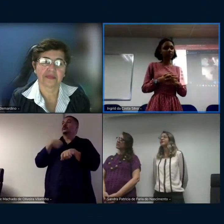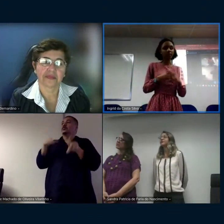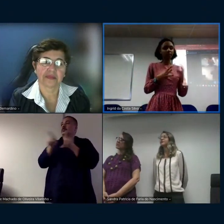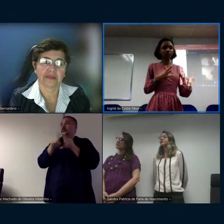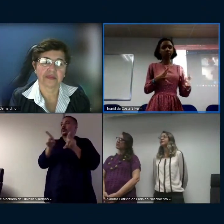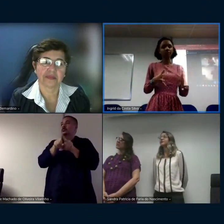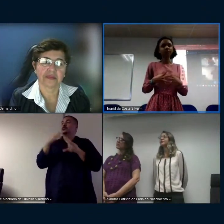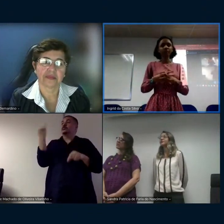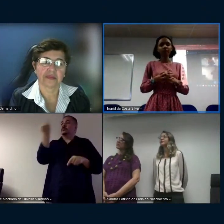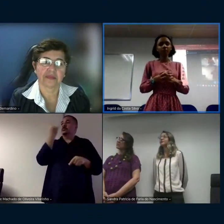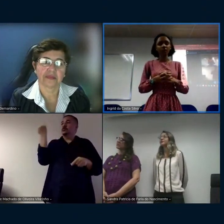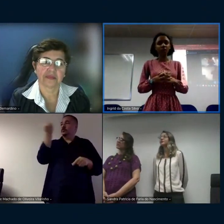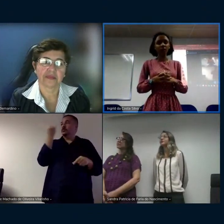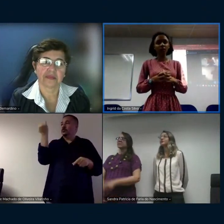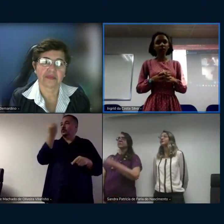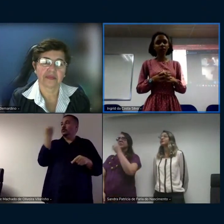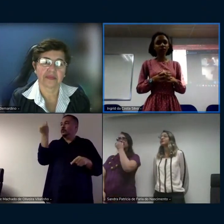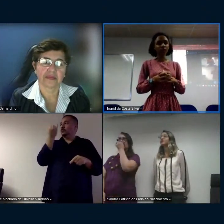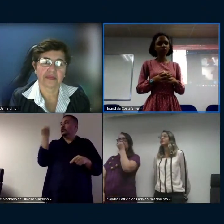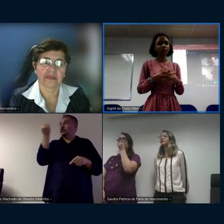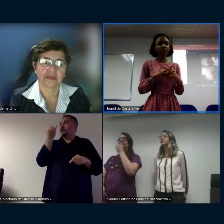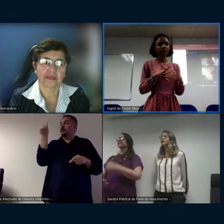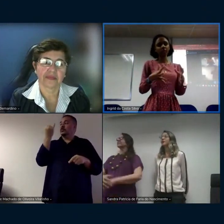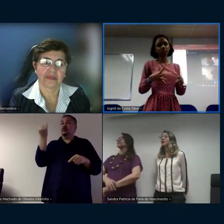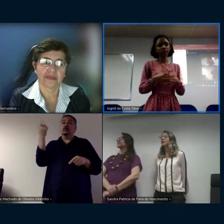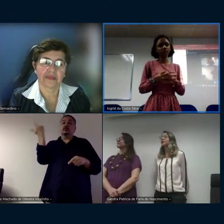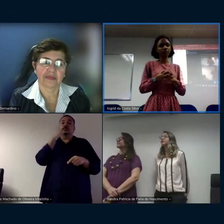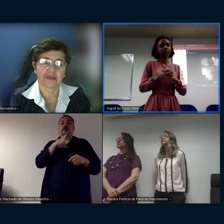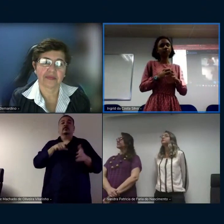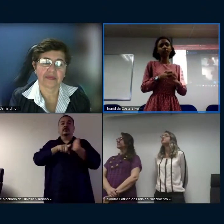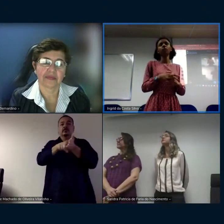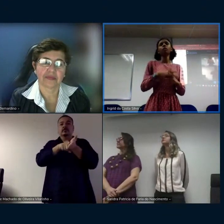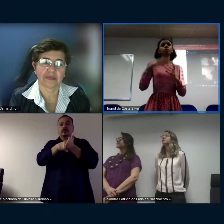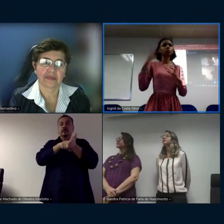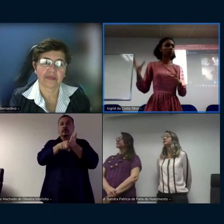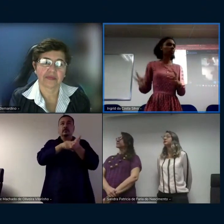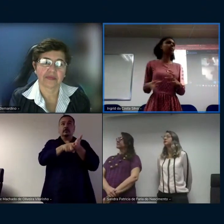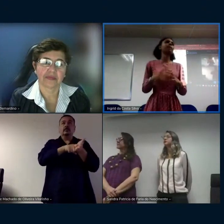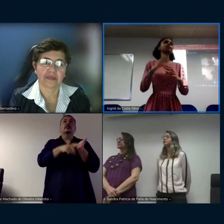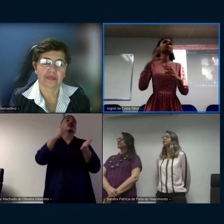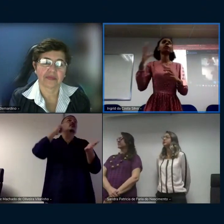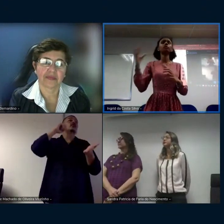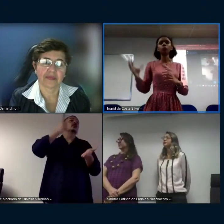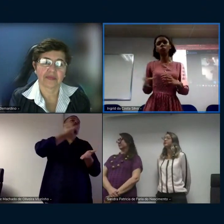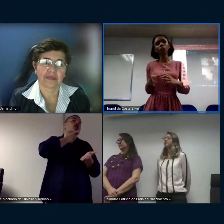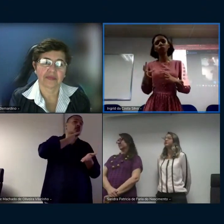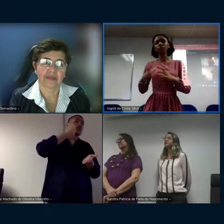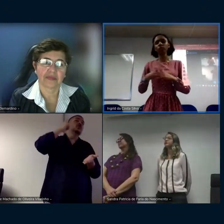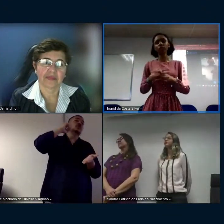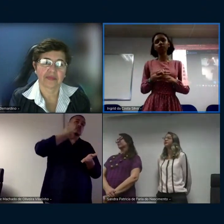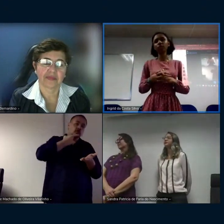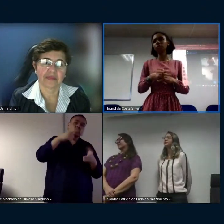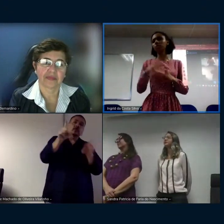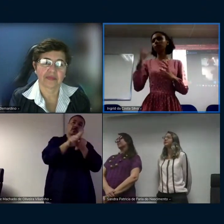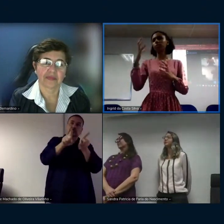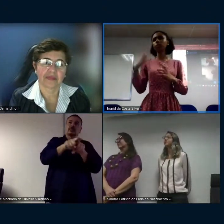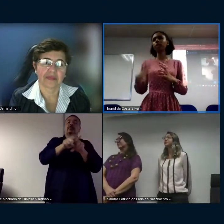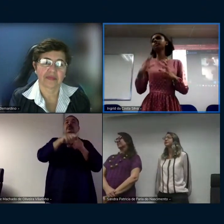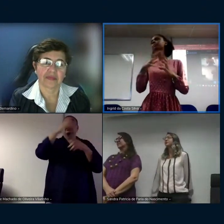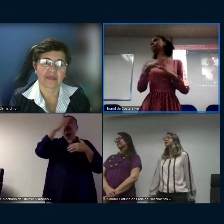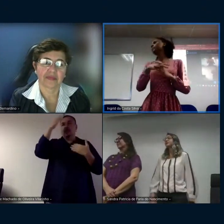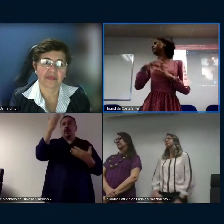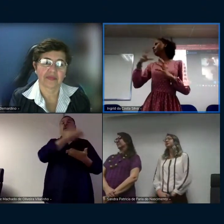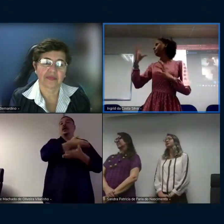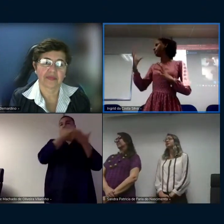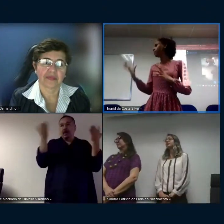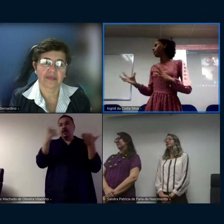fundamentais pra pesquisa chegar nessa dimensão né os surdos que participaram do curso todas as pessoas que tiveram